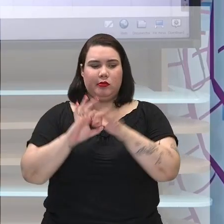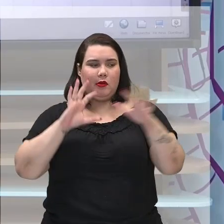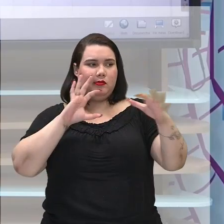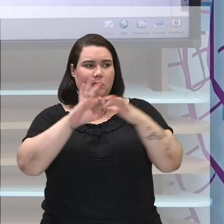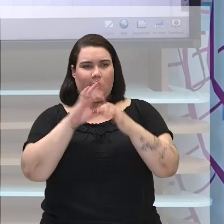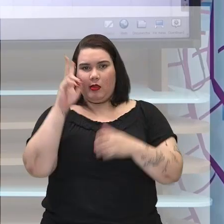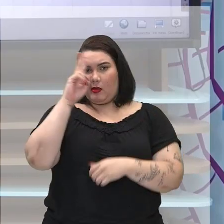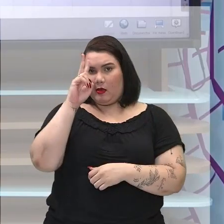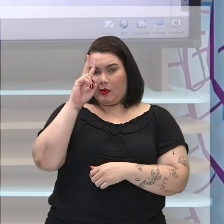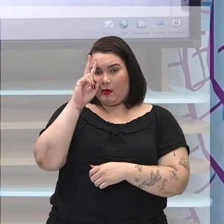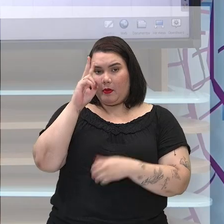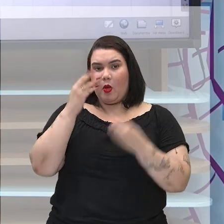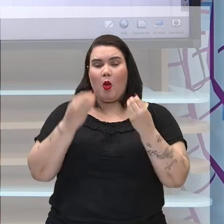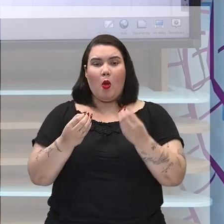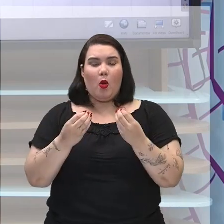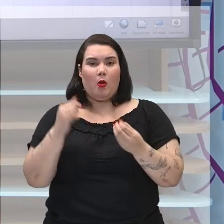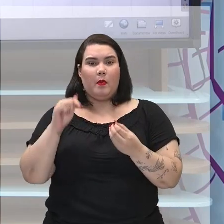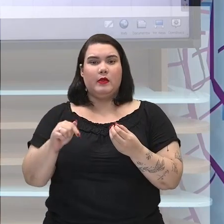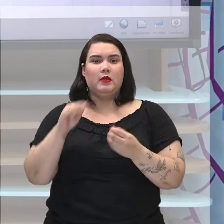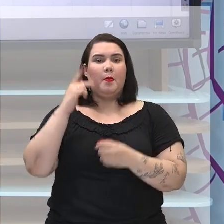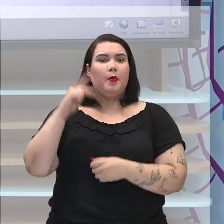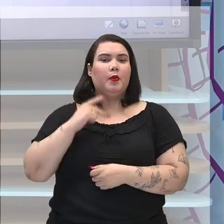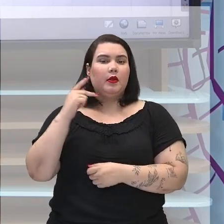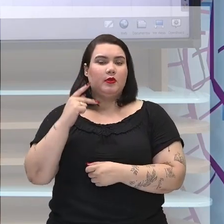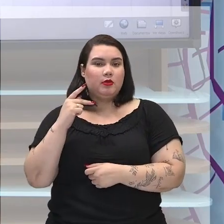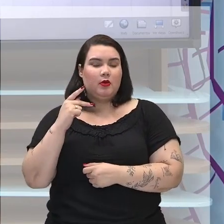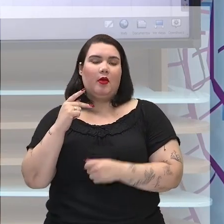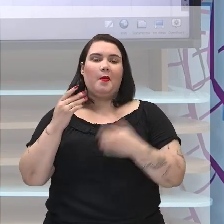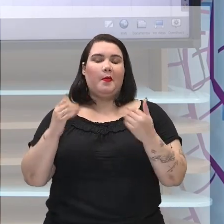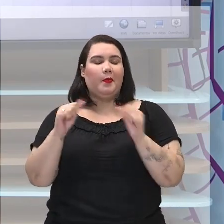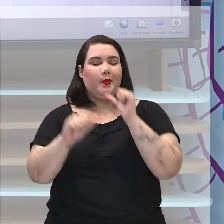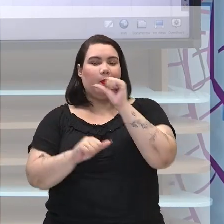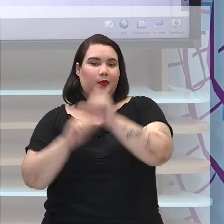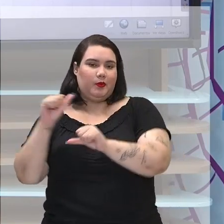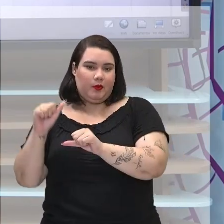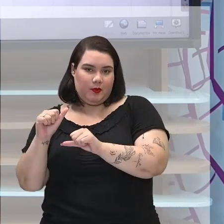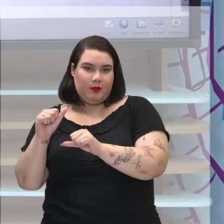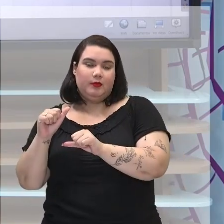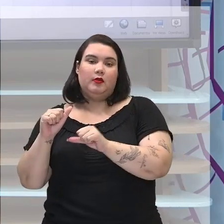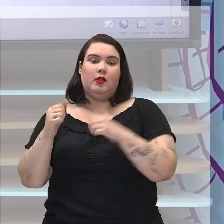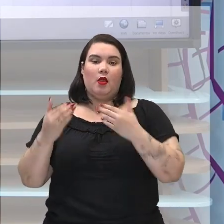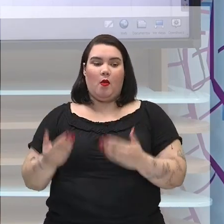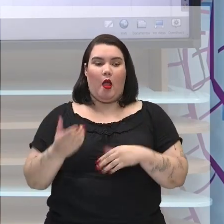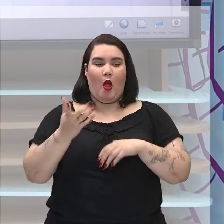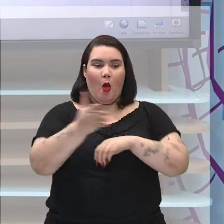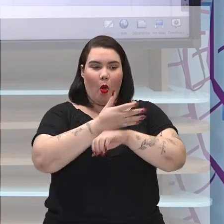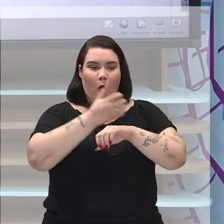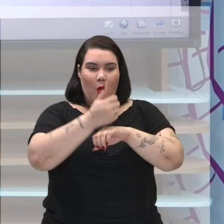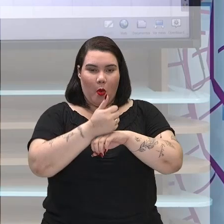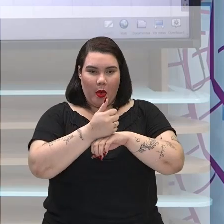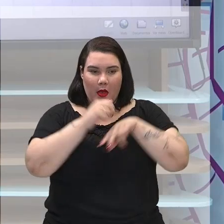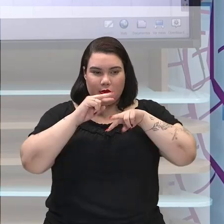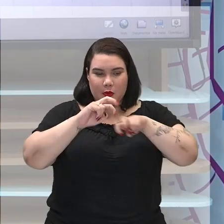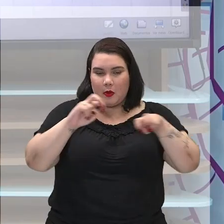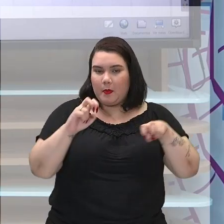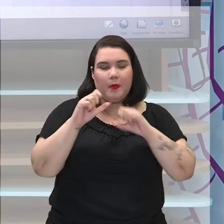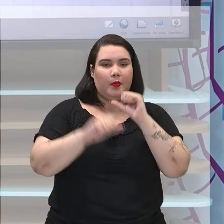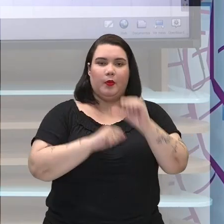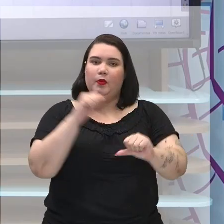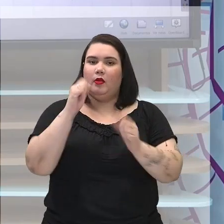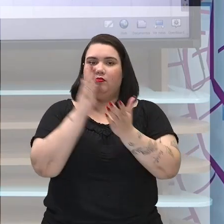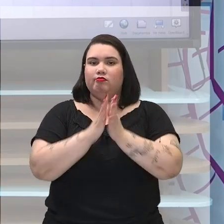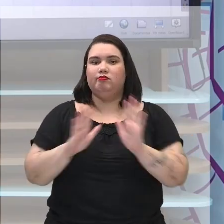Olha só, o Brasil deixa de ser uma simples colônia exploratória e passa a ser a